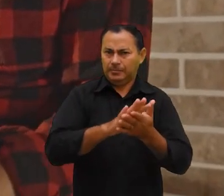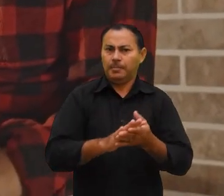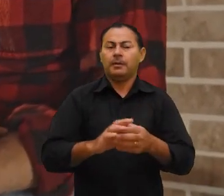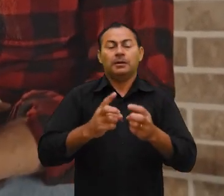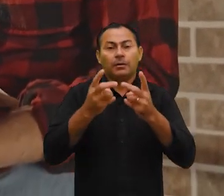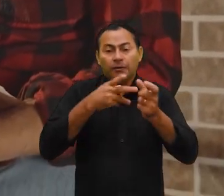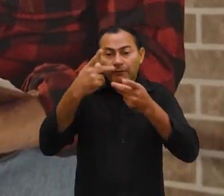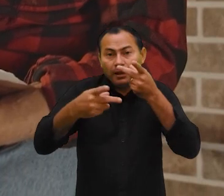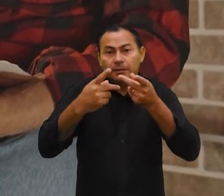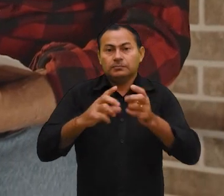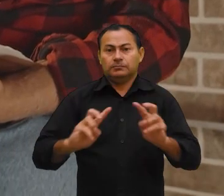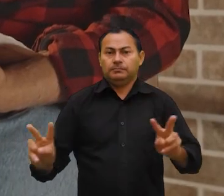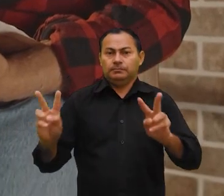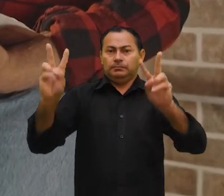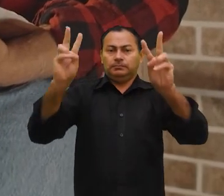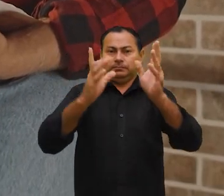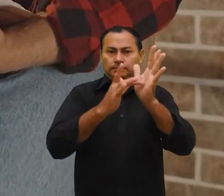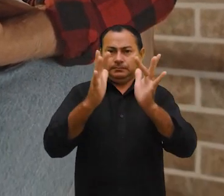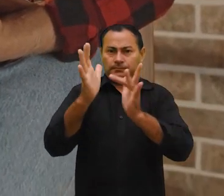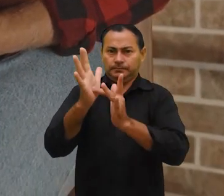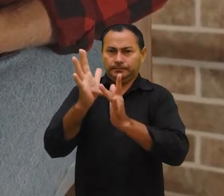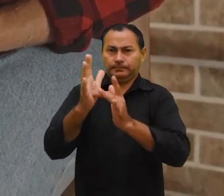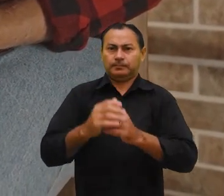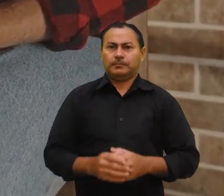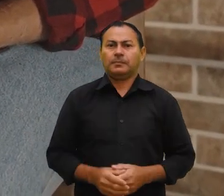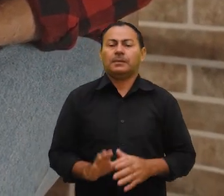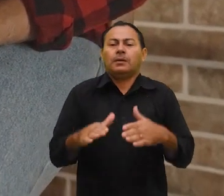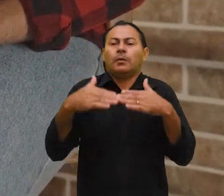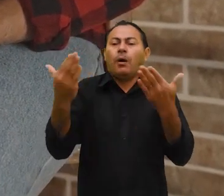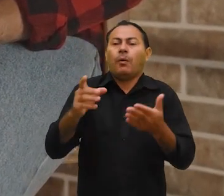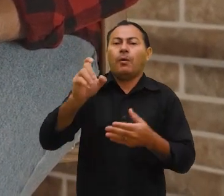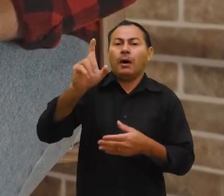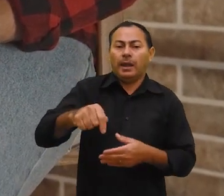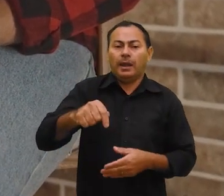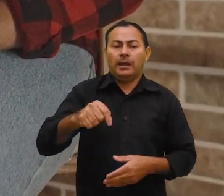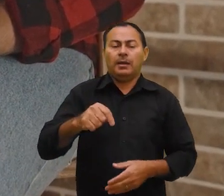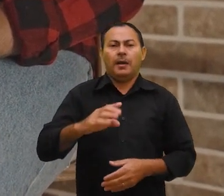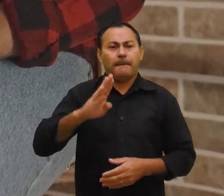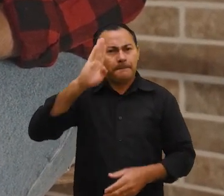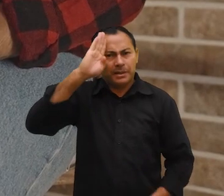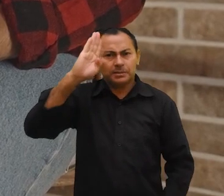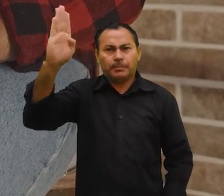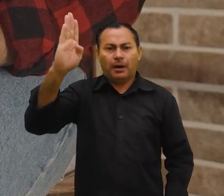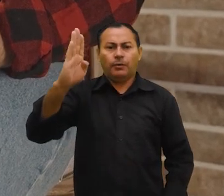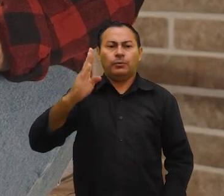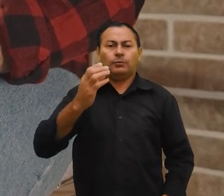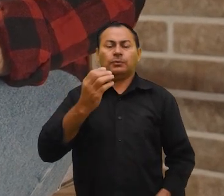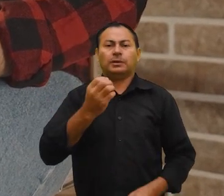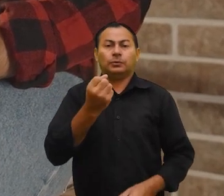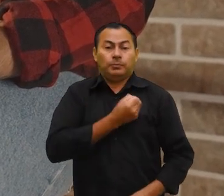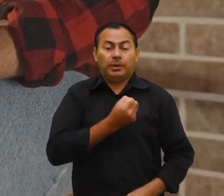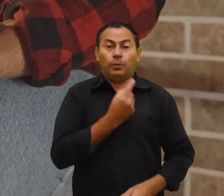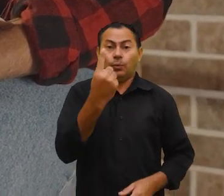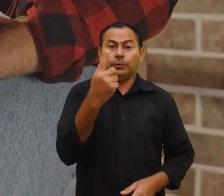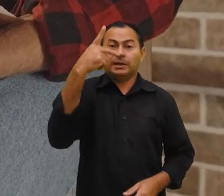a questão quando se trata dos valores de Jesus. Qual deve ser a prioridade número